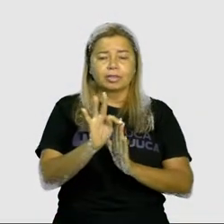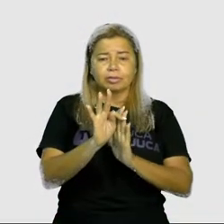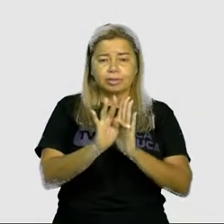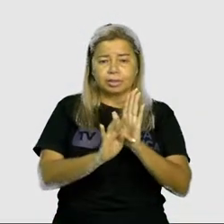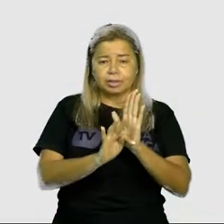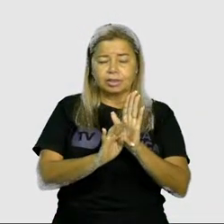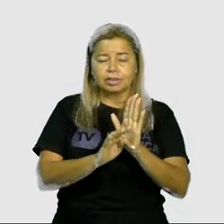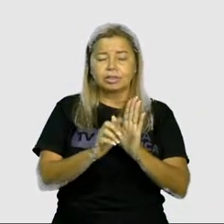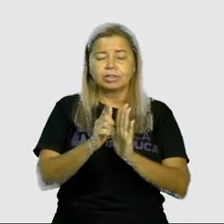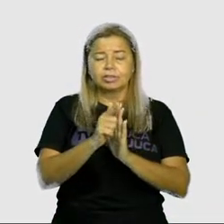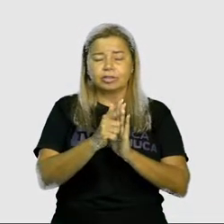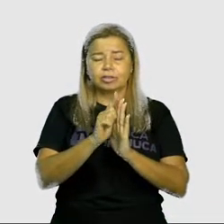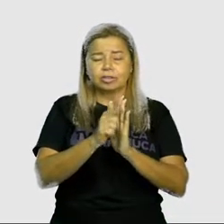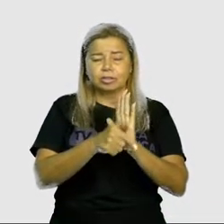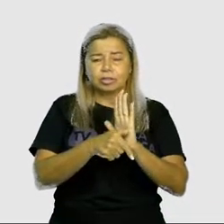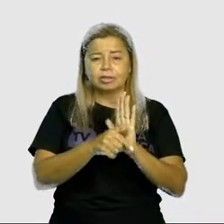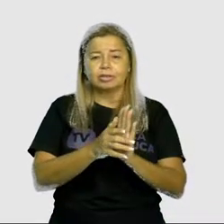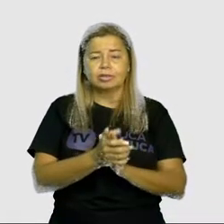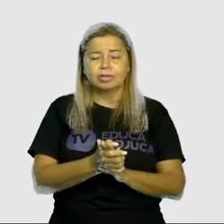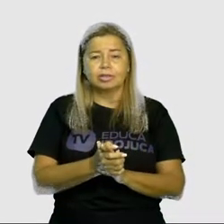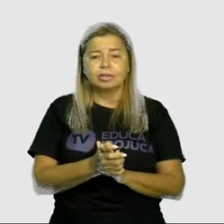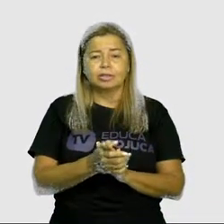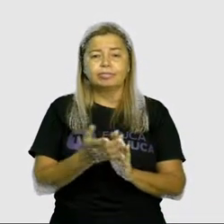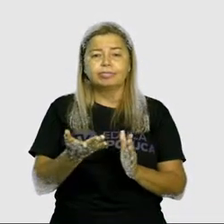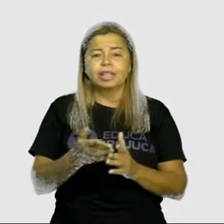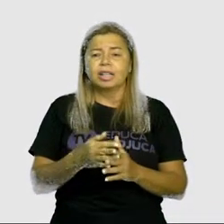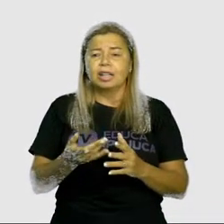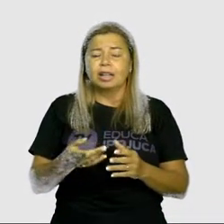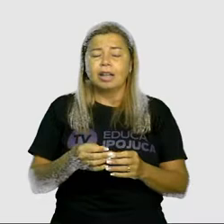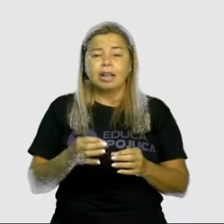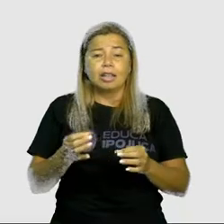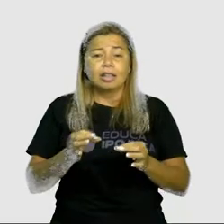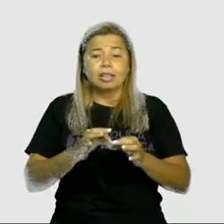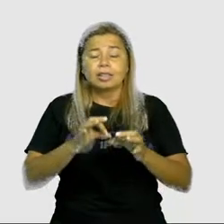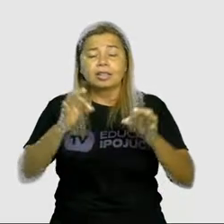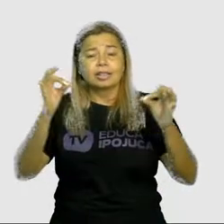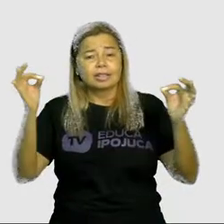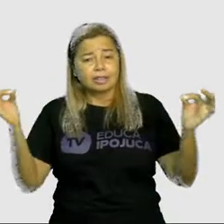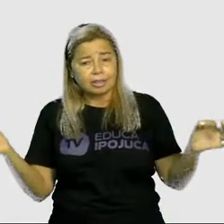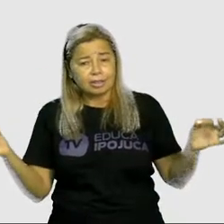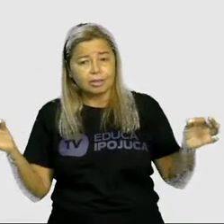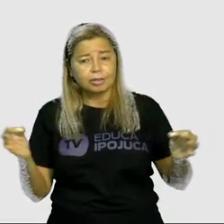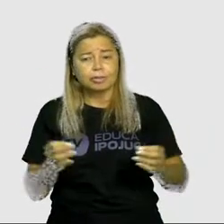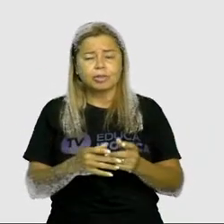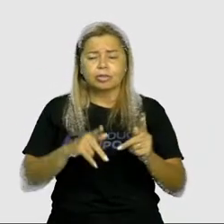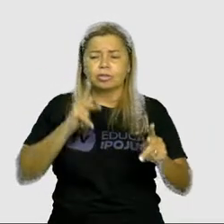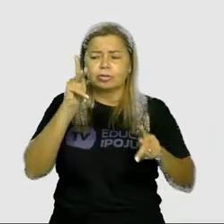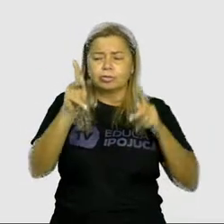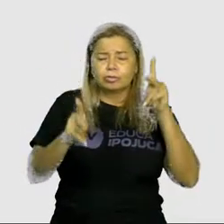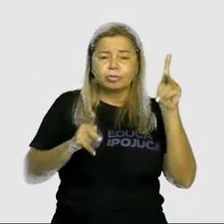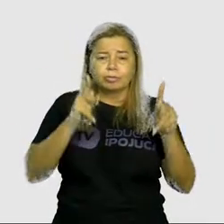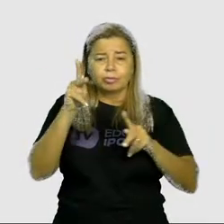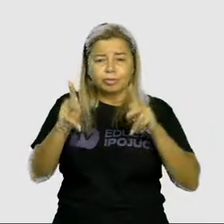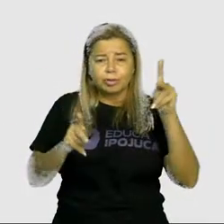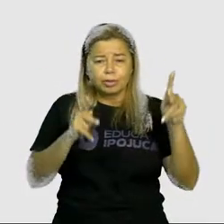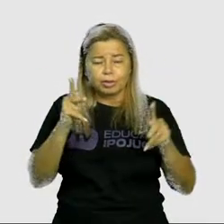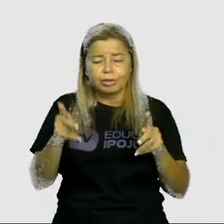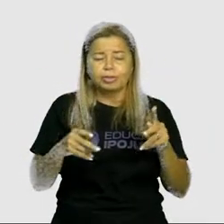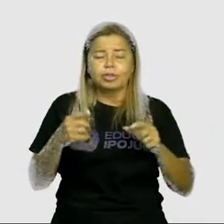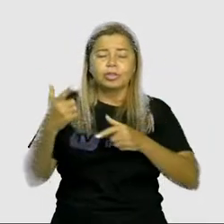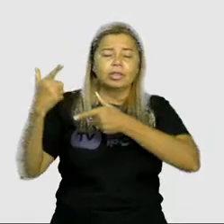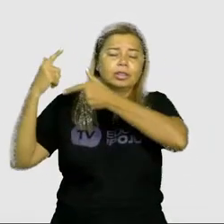de gênero textual é considerado popular porque é conhecido por todo mundo e vai